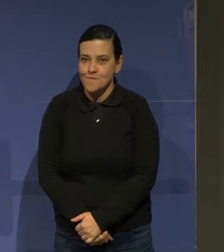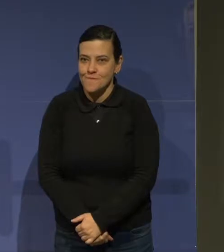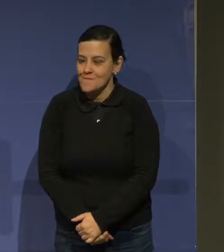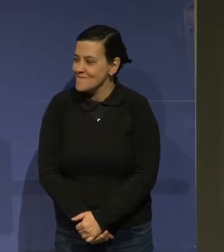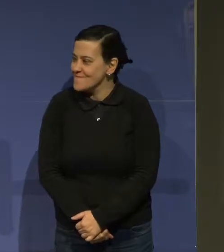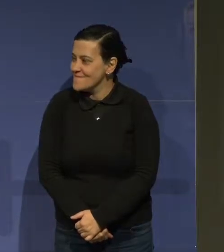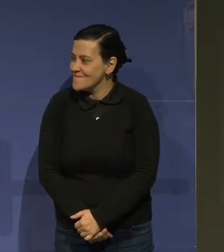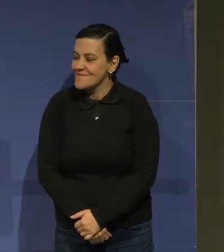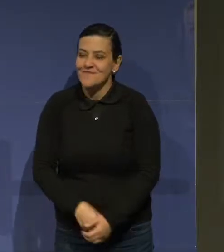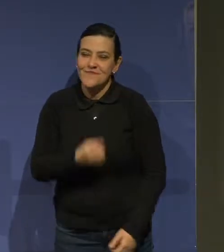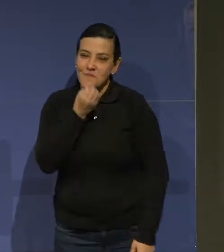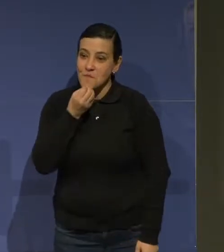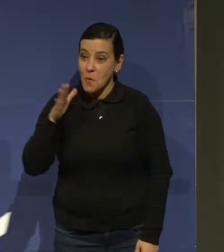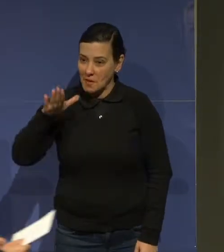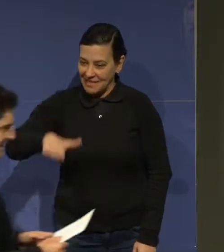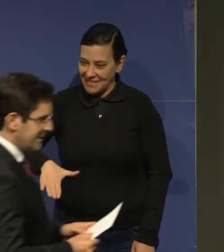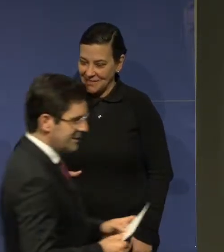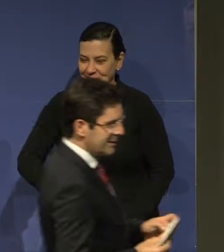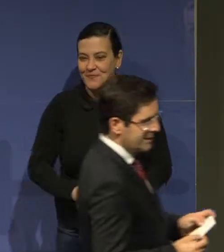boa tarde.